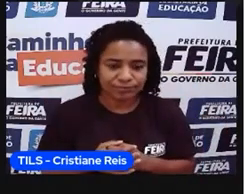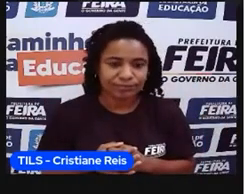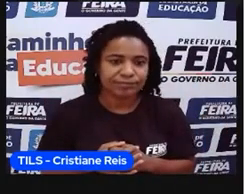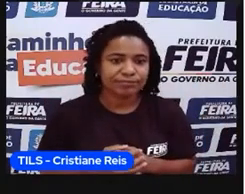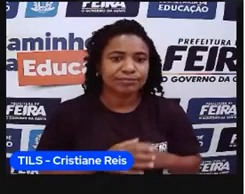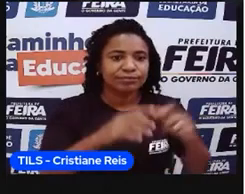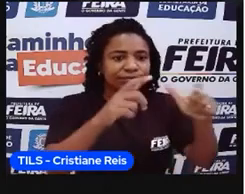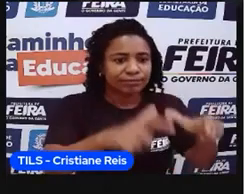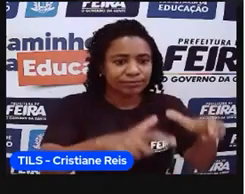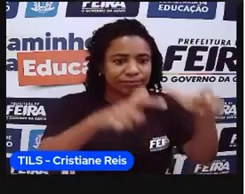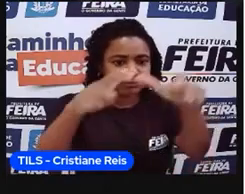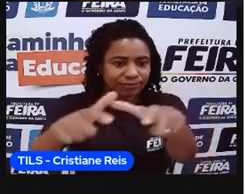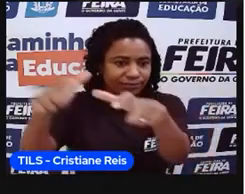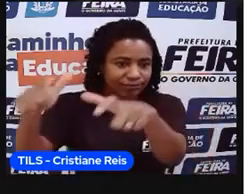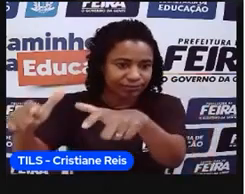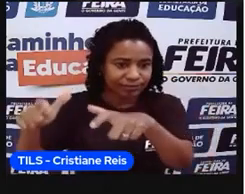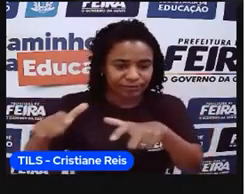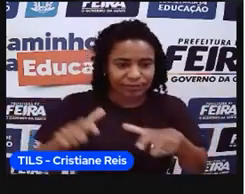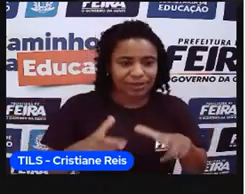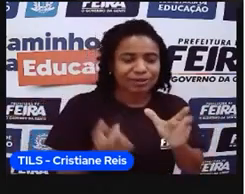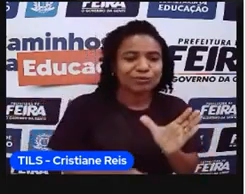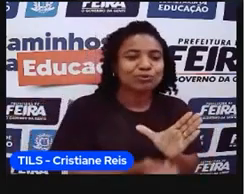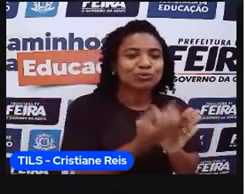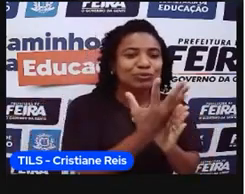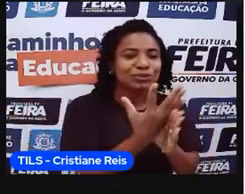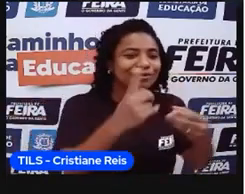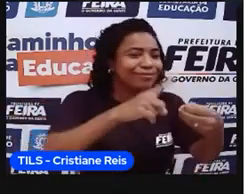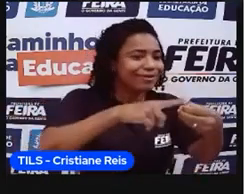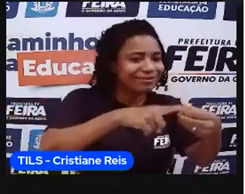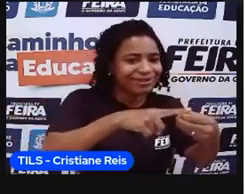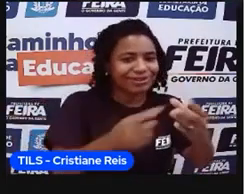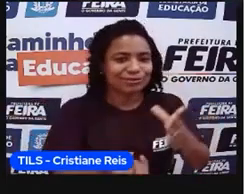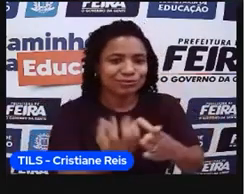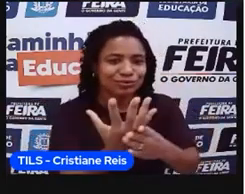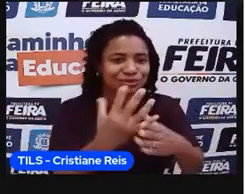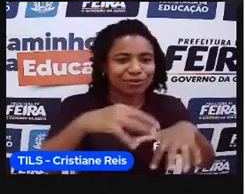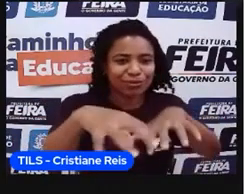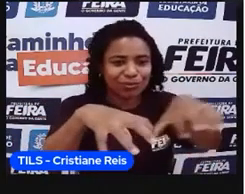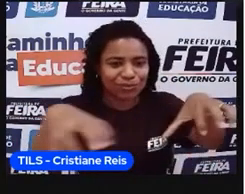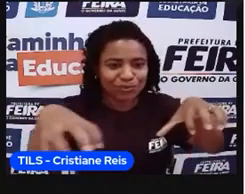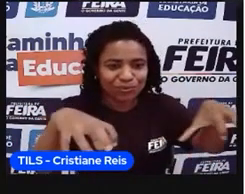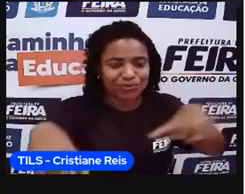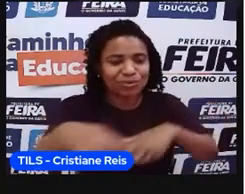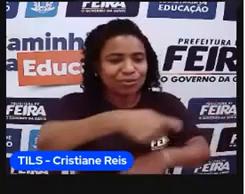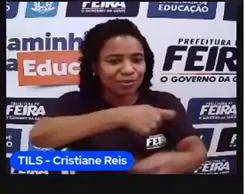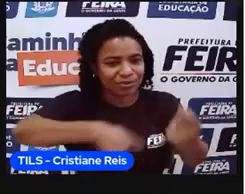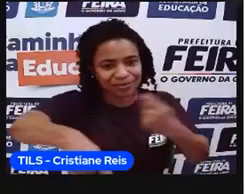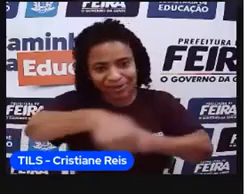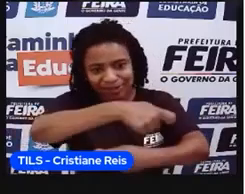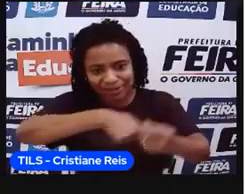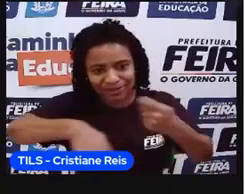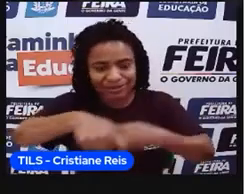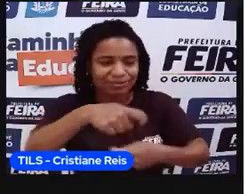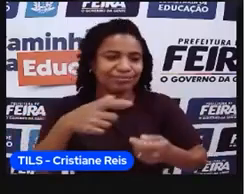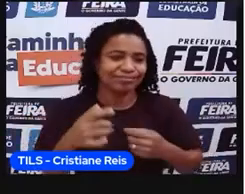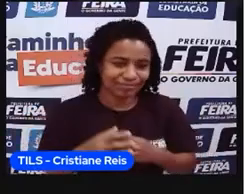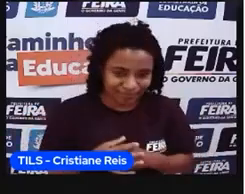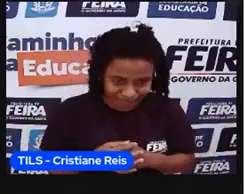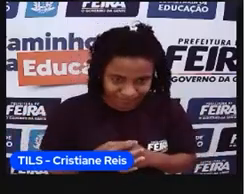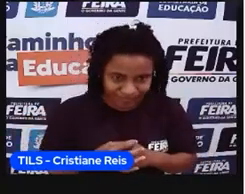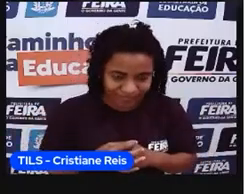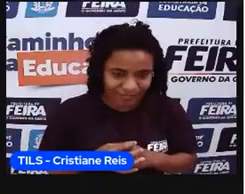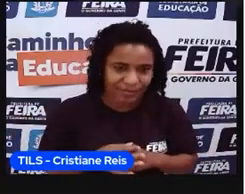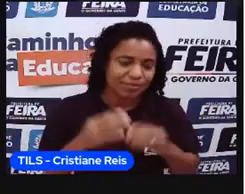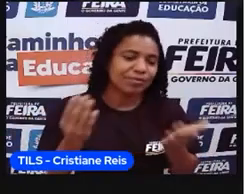parada dessa se estabelece uma outra vila, um outro povoado, né, um outro comércio ali, e por isso que coloca que